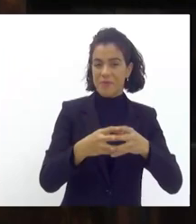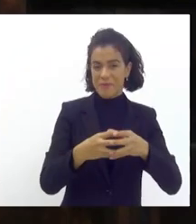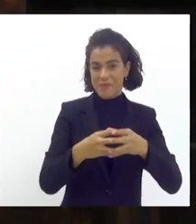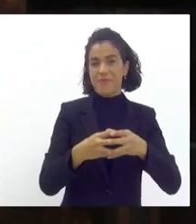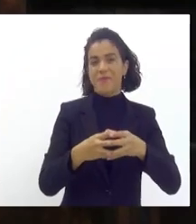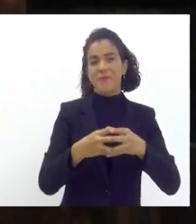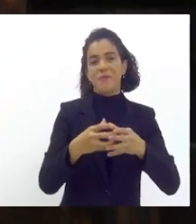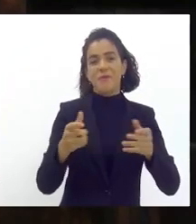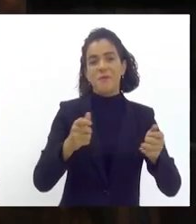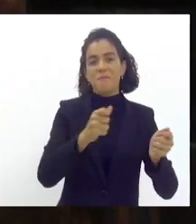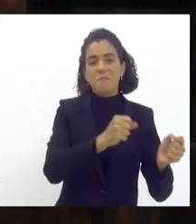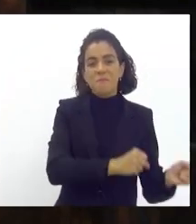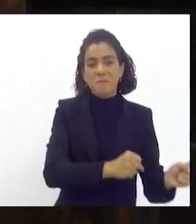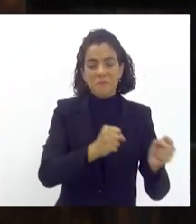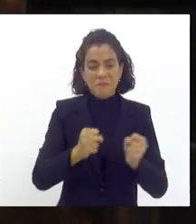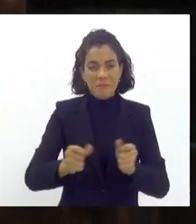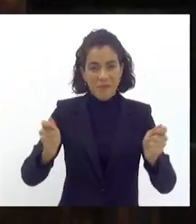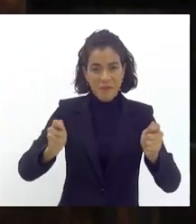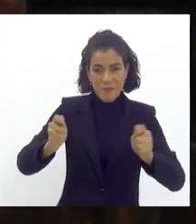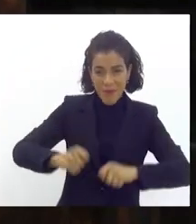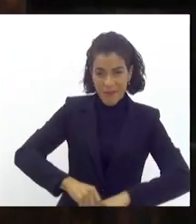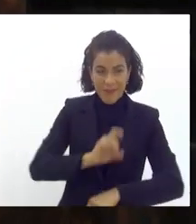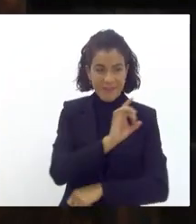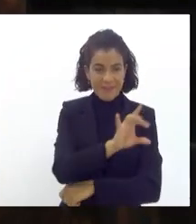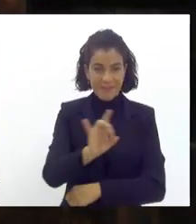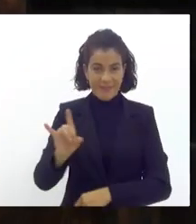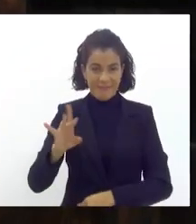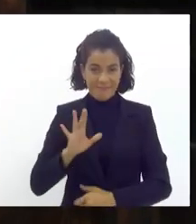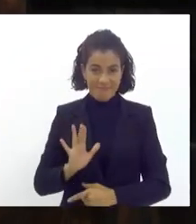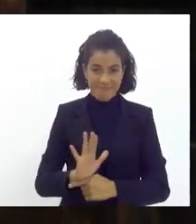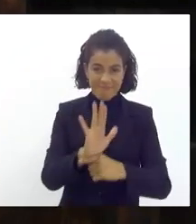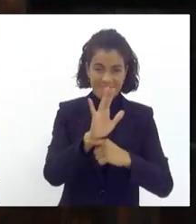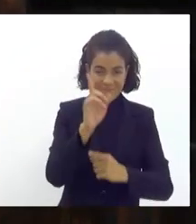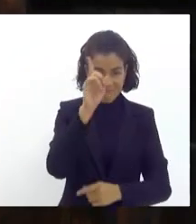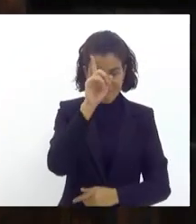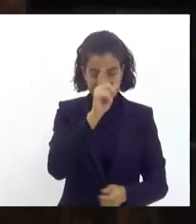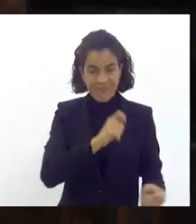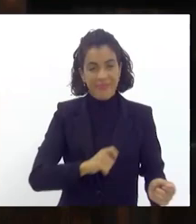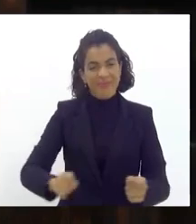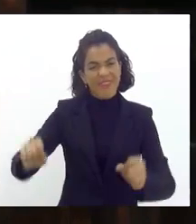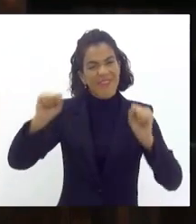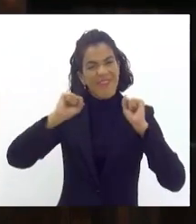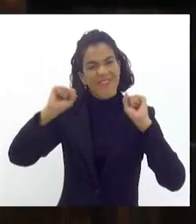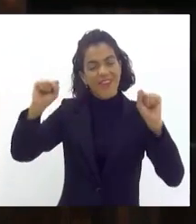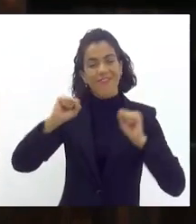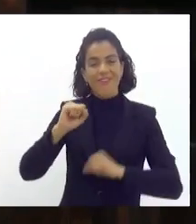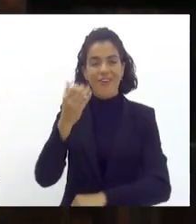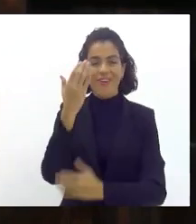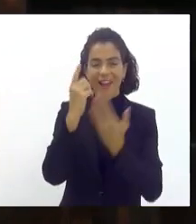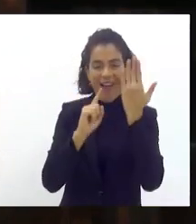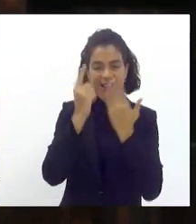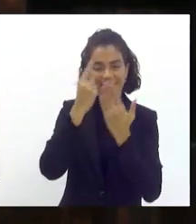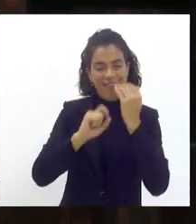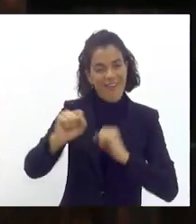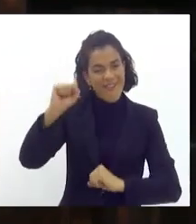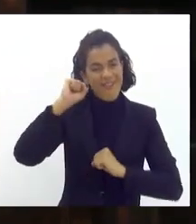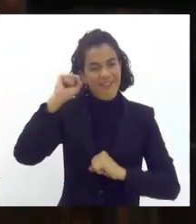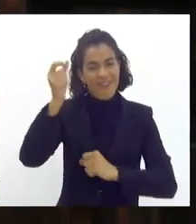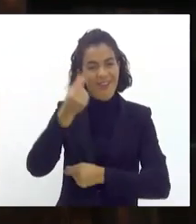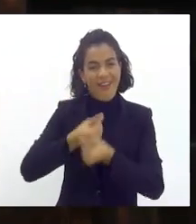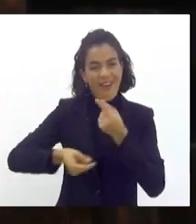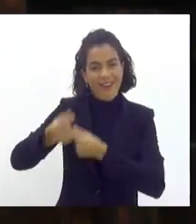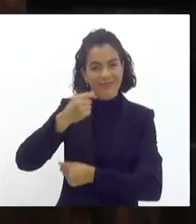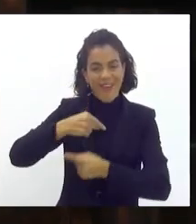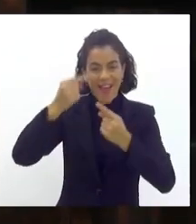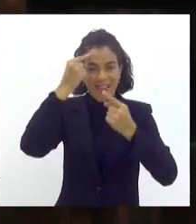de potência que cada um e cada uma tem a colaborar no dia a dia viva o carnaval viva o Rio de Janeiro e viva a economia criativa do